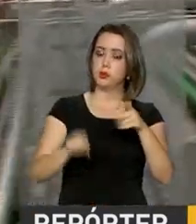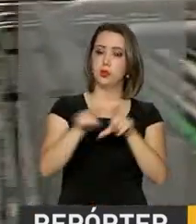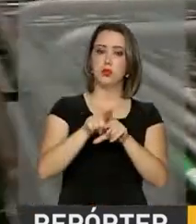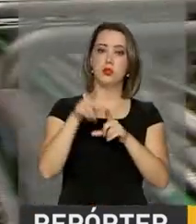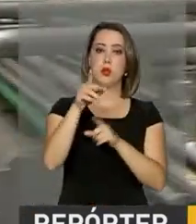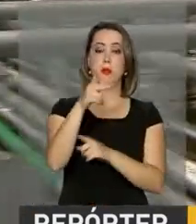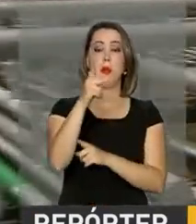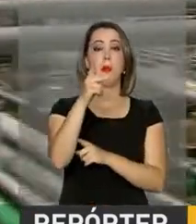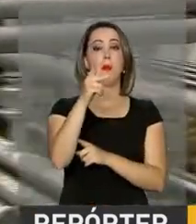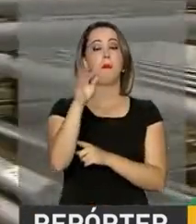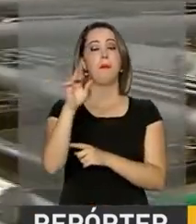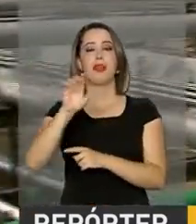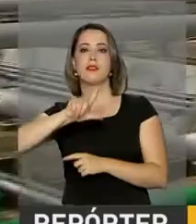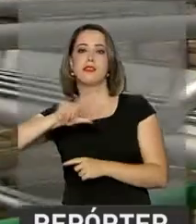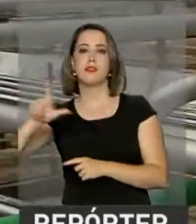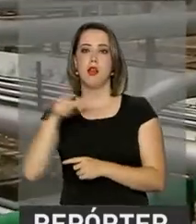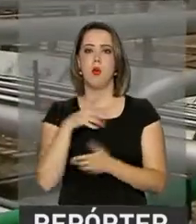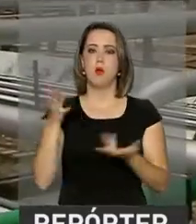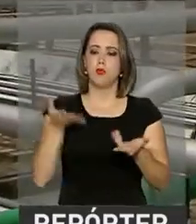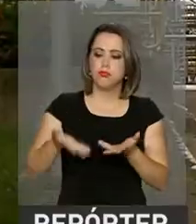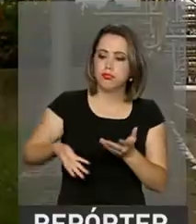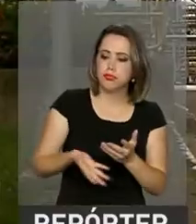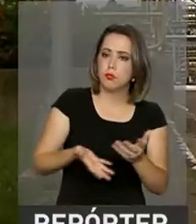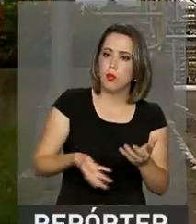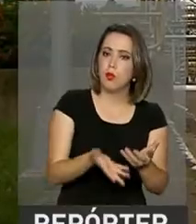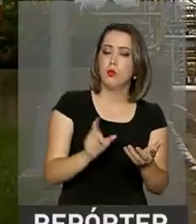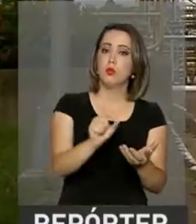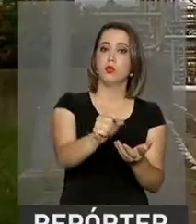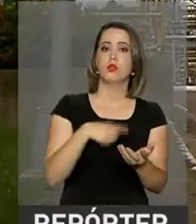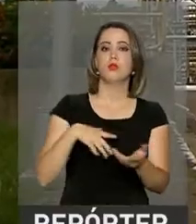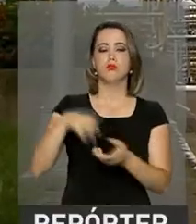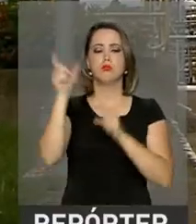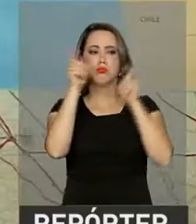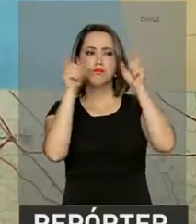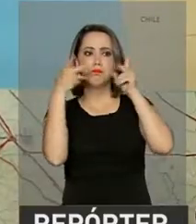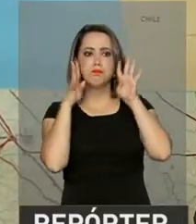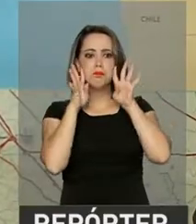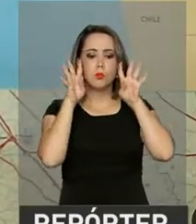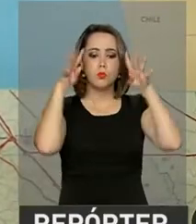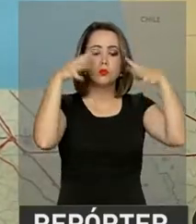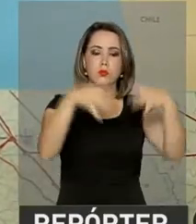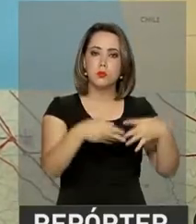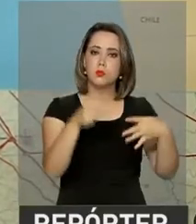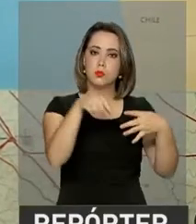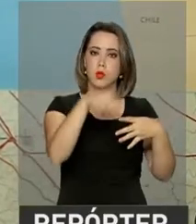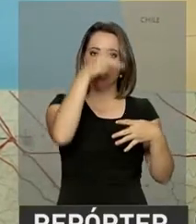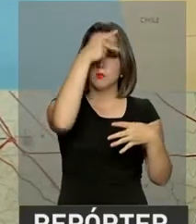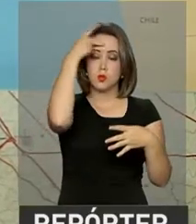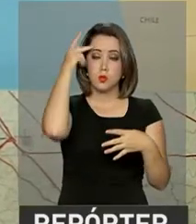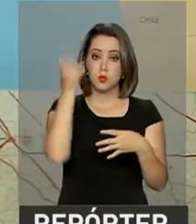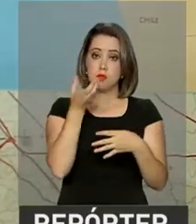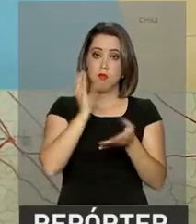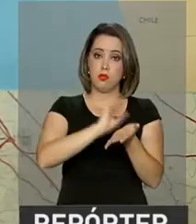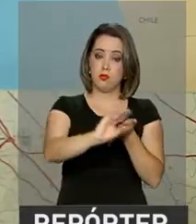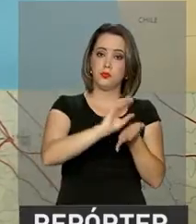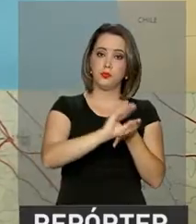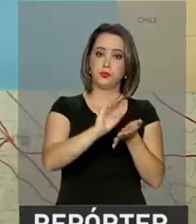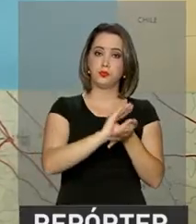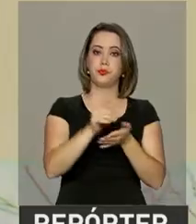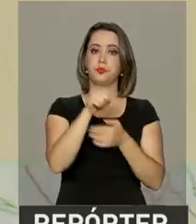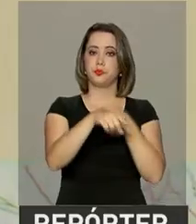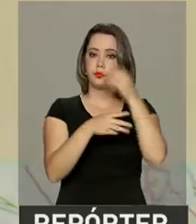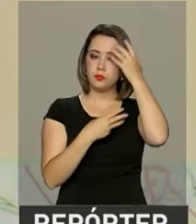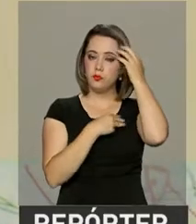nacional ganha um novo impulso e atrai ainda mais investidores. Para o ministro de Minas e Energia, as últimas